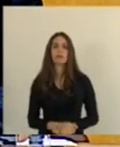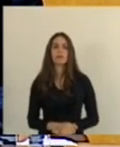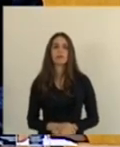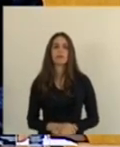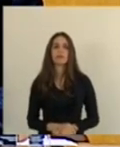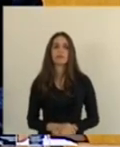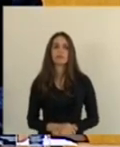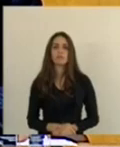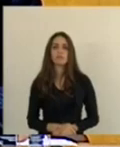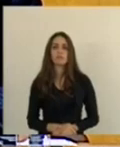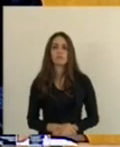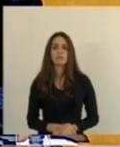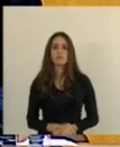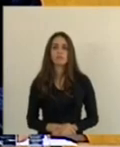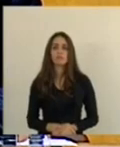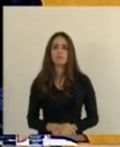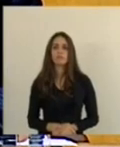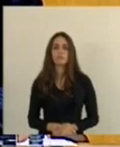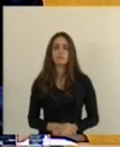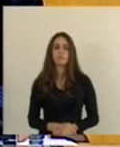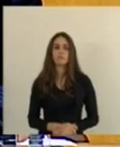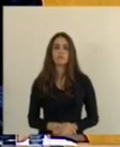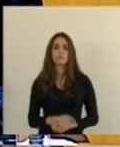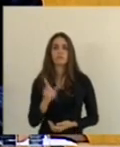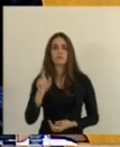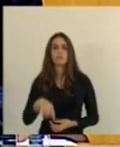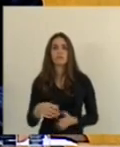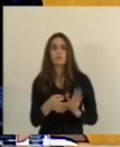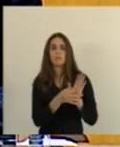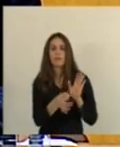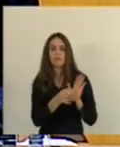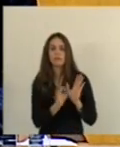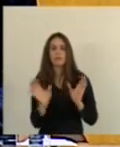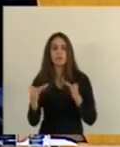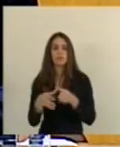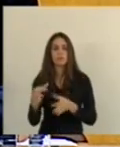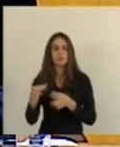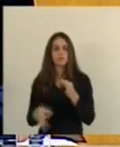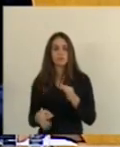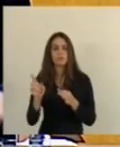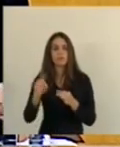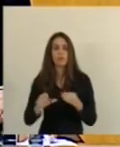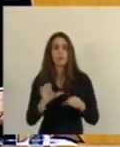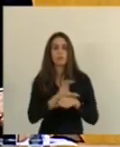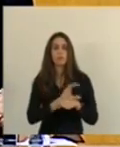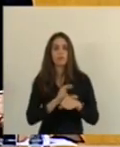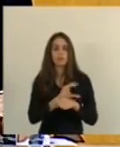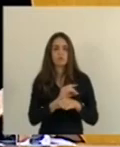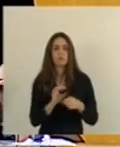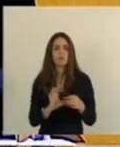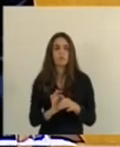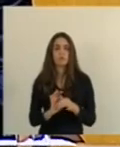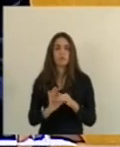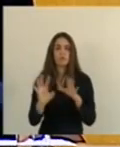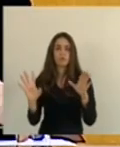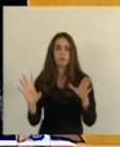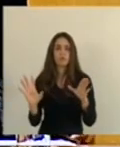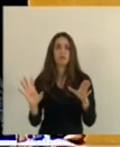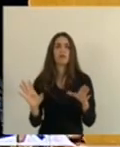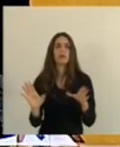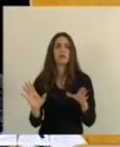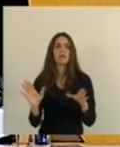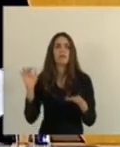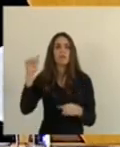Pareceres orais em conjunto da Comissão de Justiça foi pela constitucionalidade. Então, nesse momento, vou colocar a matéria